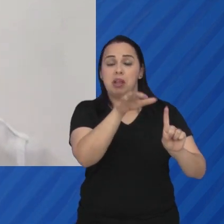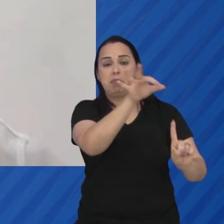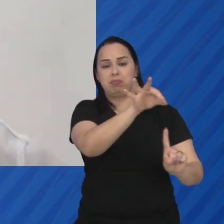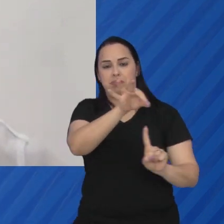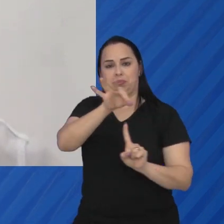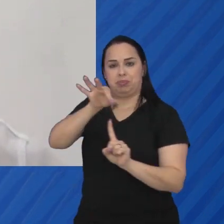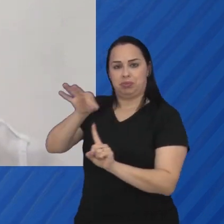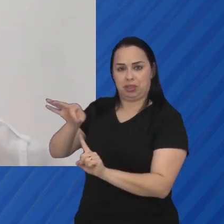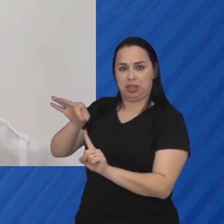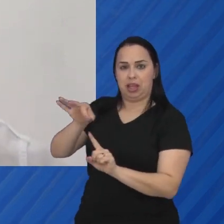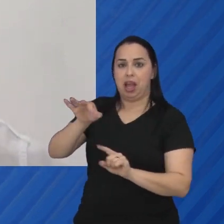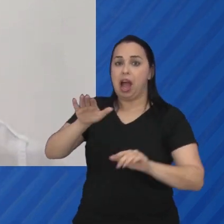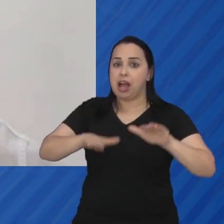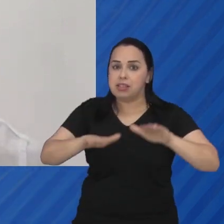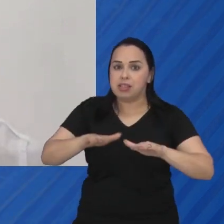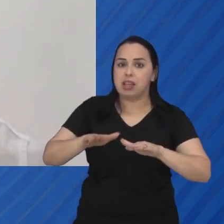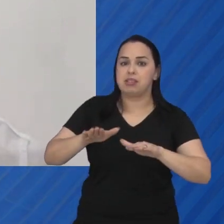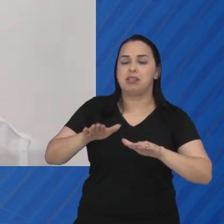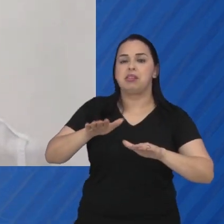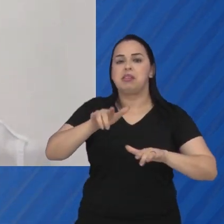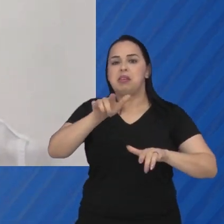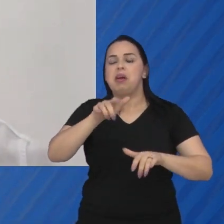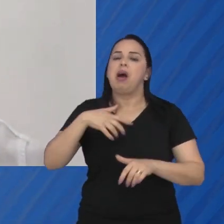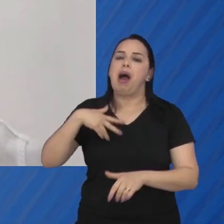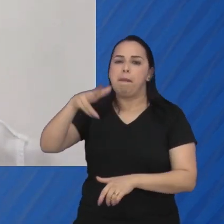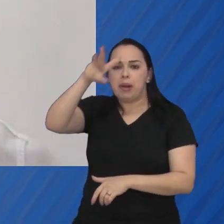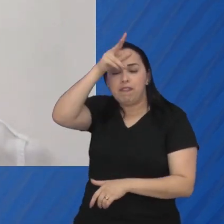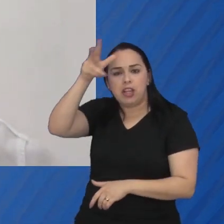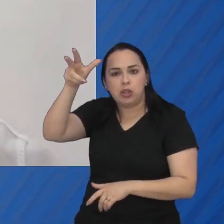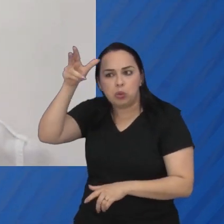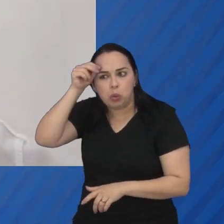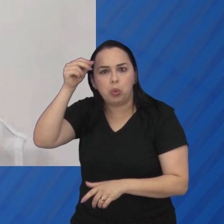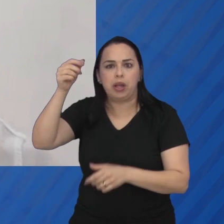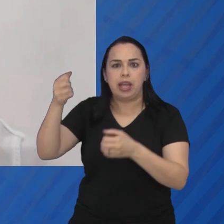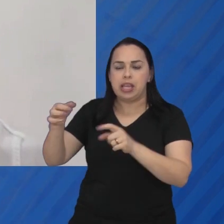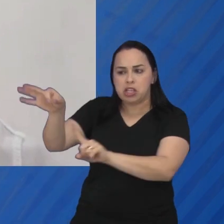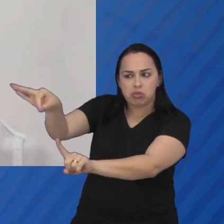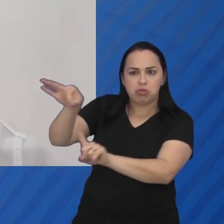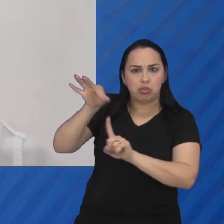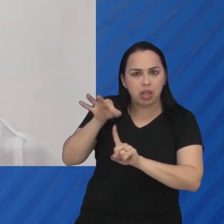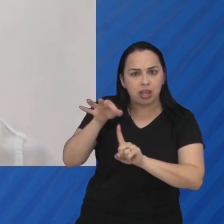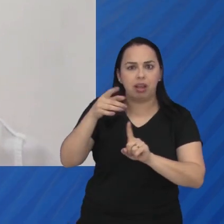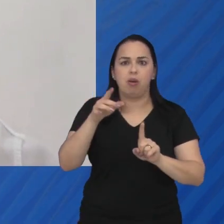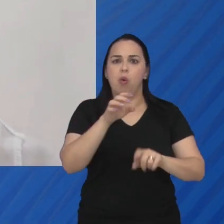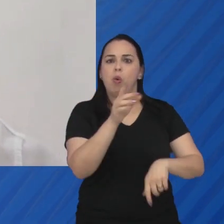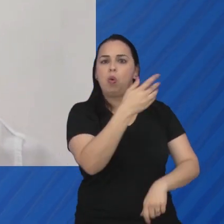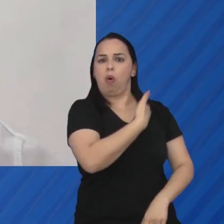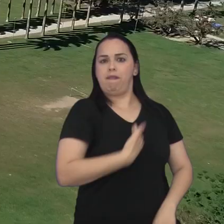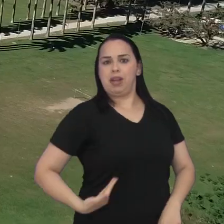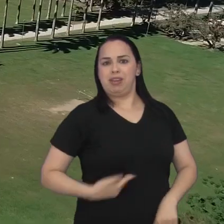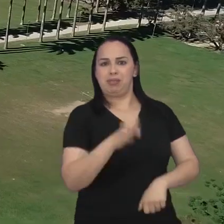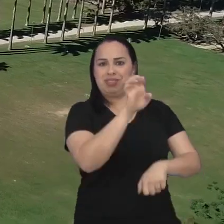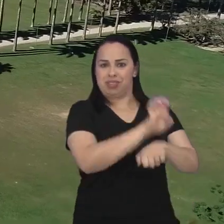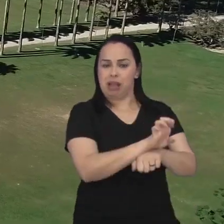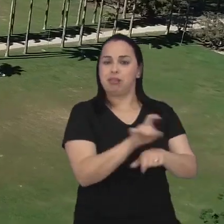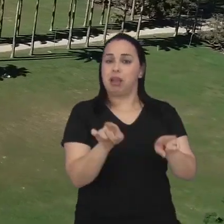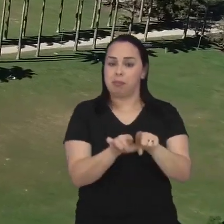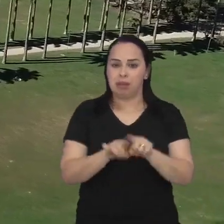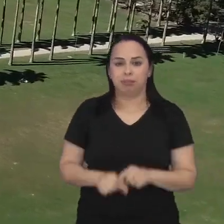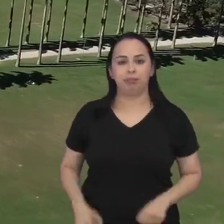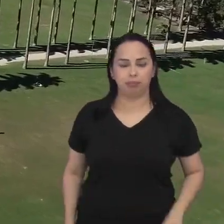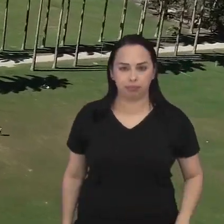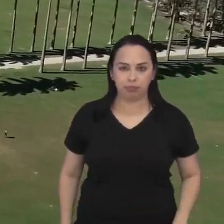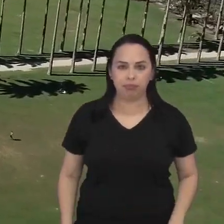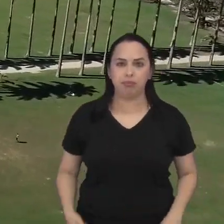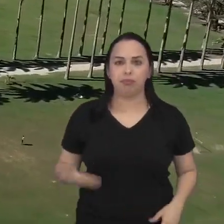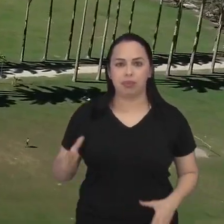municípios, o Estado e a sociedade civil indicam pessoas que tenham afinidade com o tema. A contribuição dos